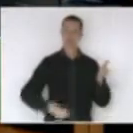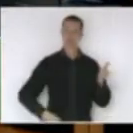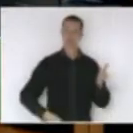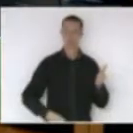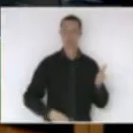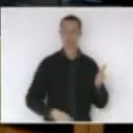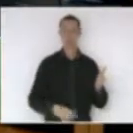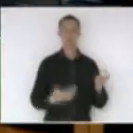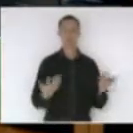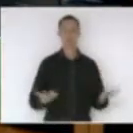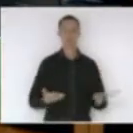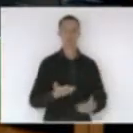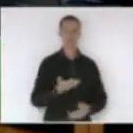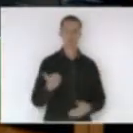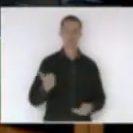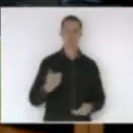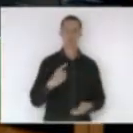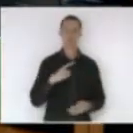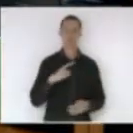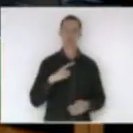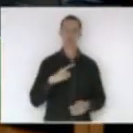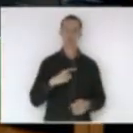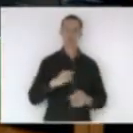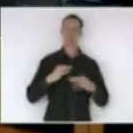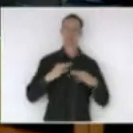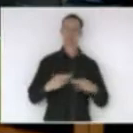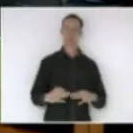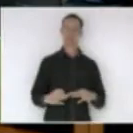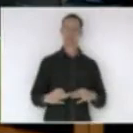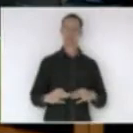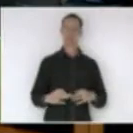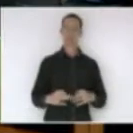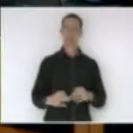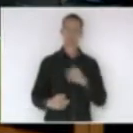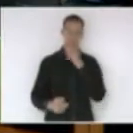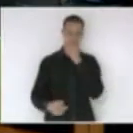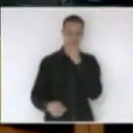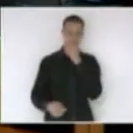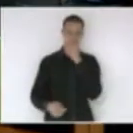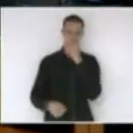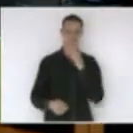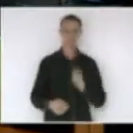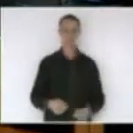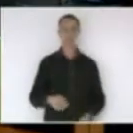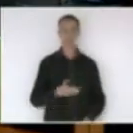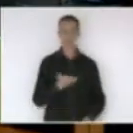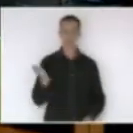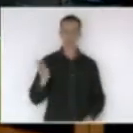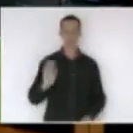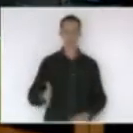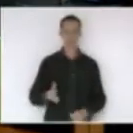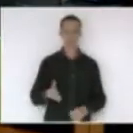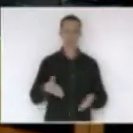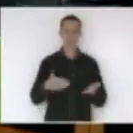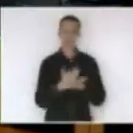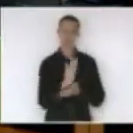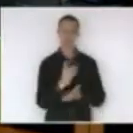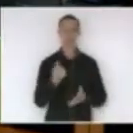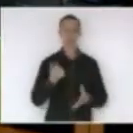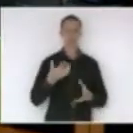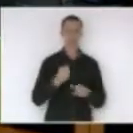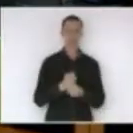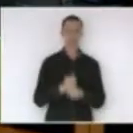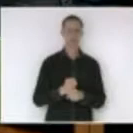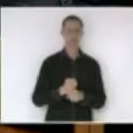Deputado tem fé tem pública e aprovaram as contas do governo João Raimundo